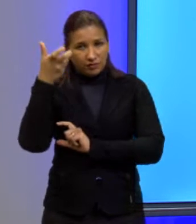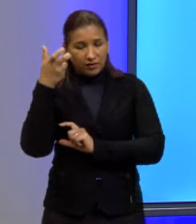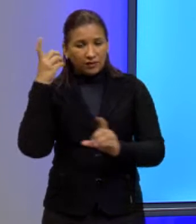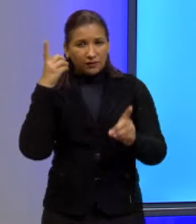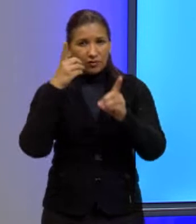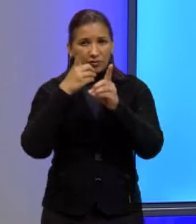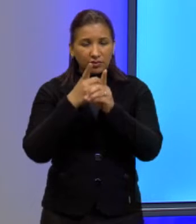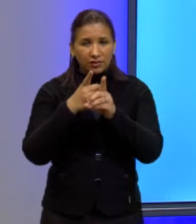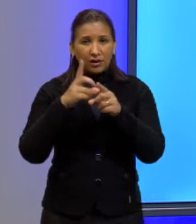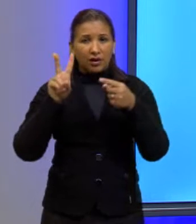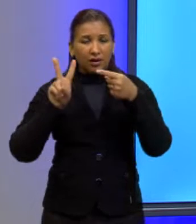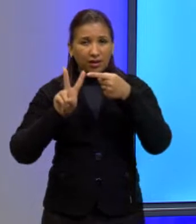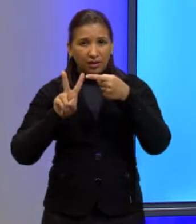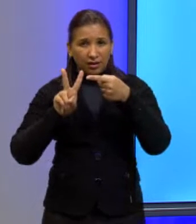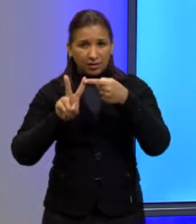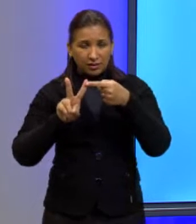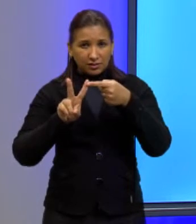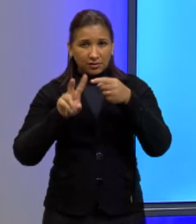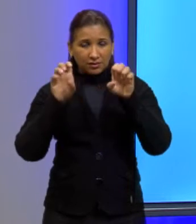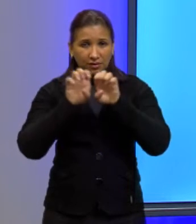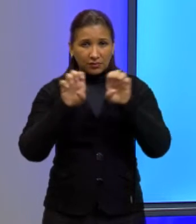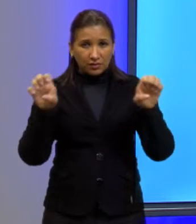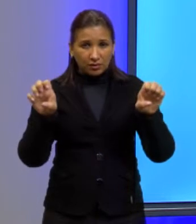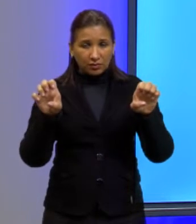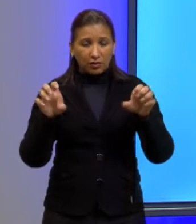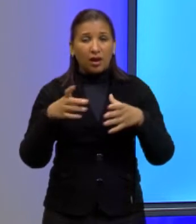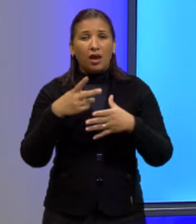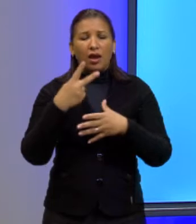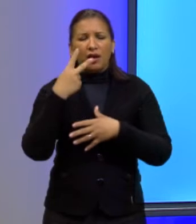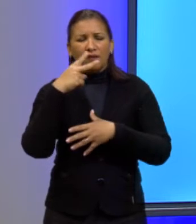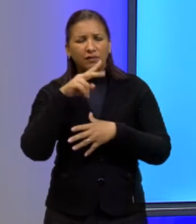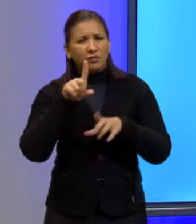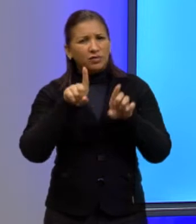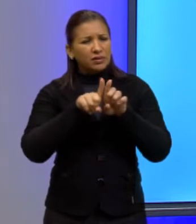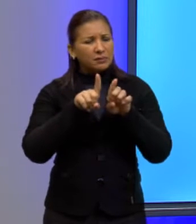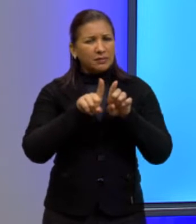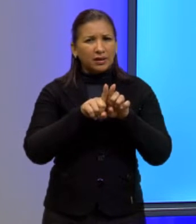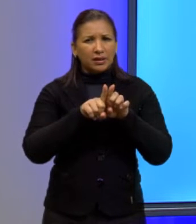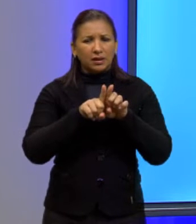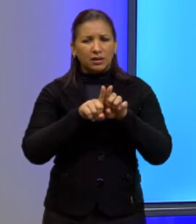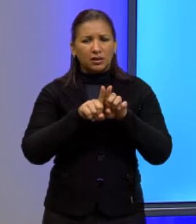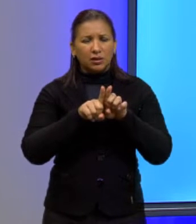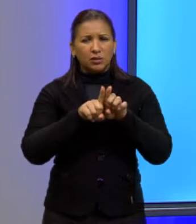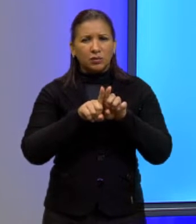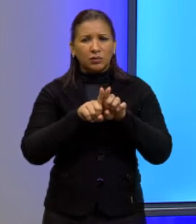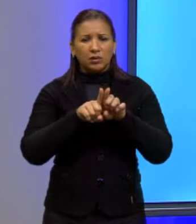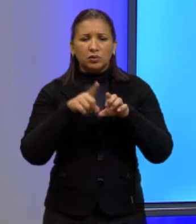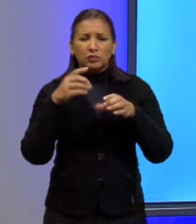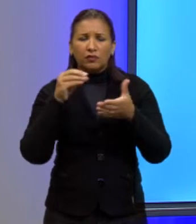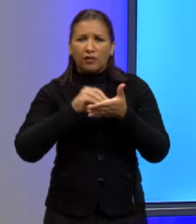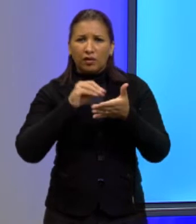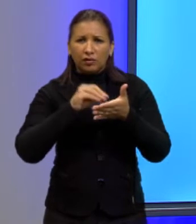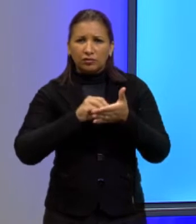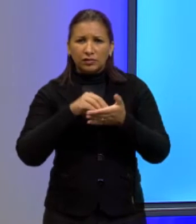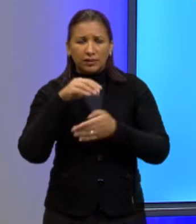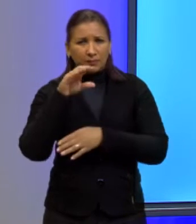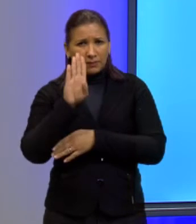encontrar as raízes dessa equação. E aí, nós vimos lá que a nossa equação, quando ela é incompleta no termo B,